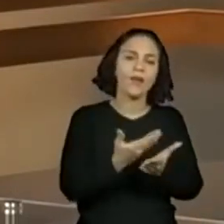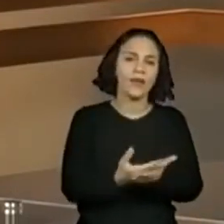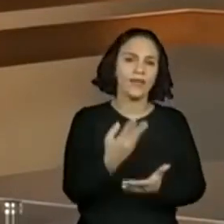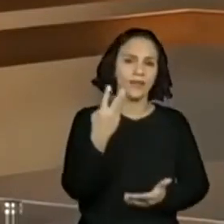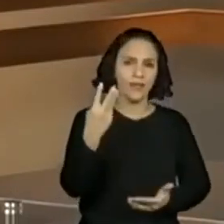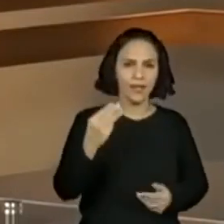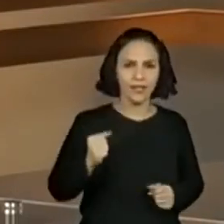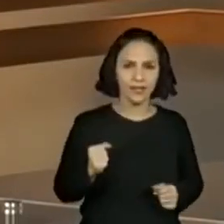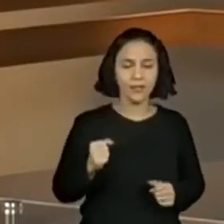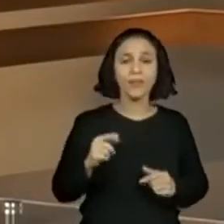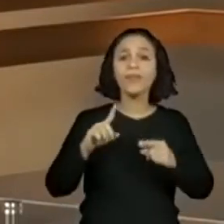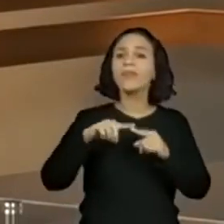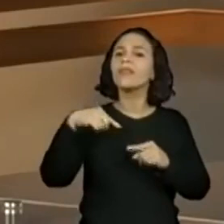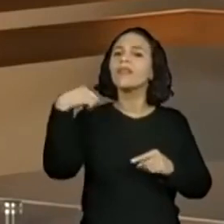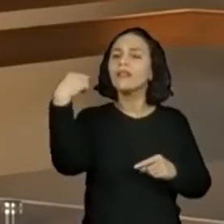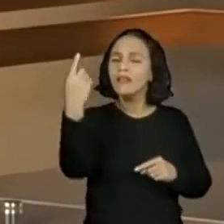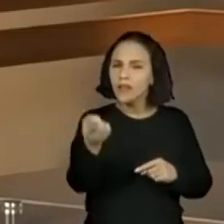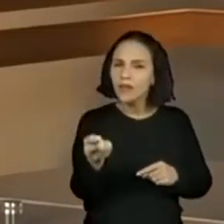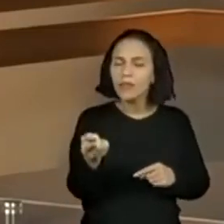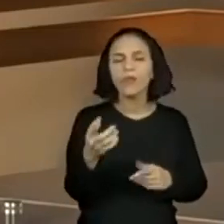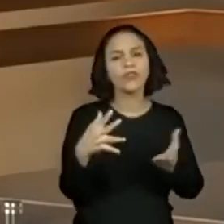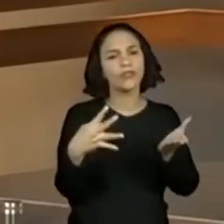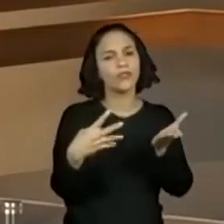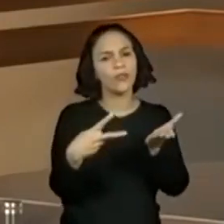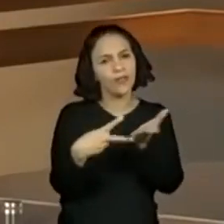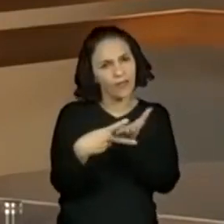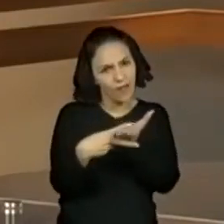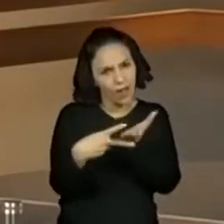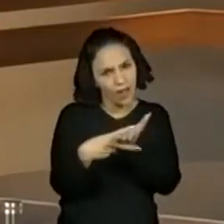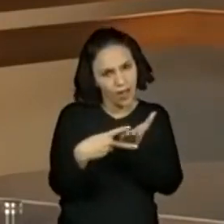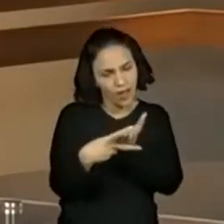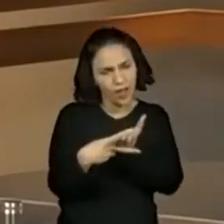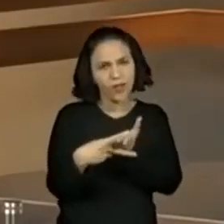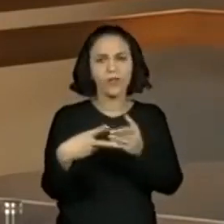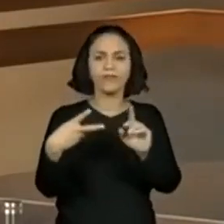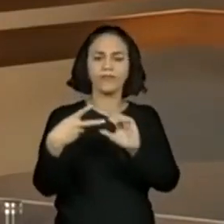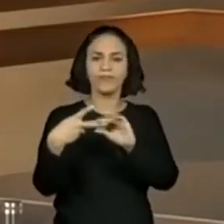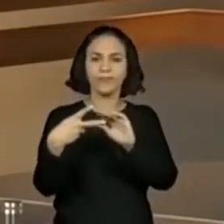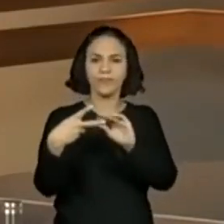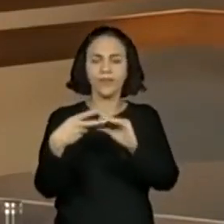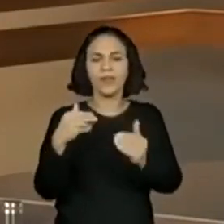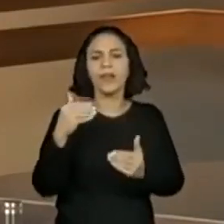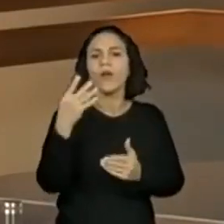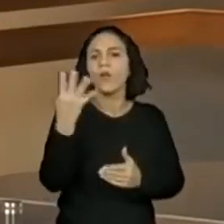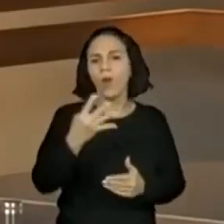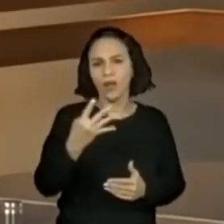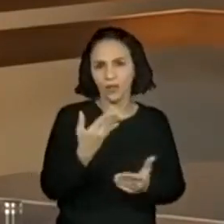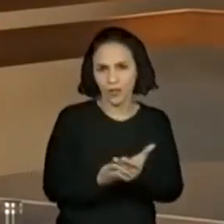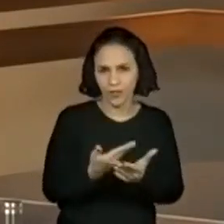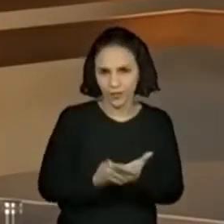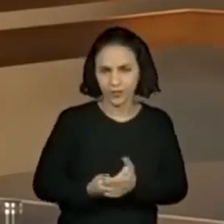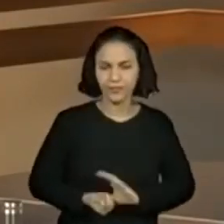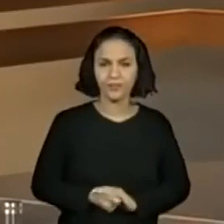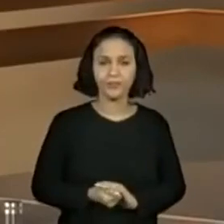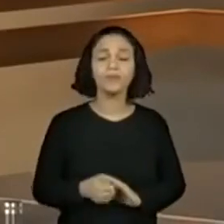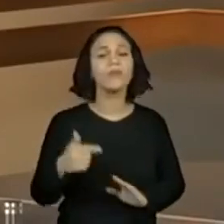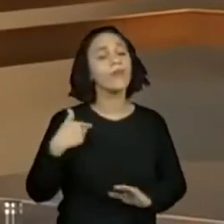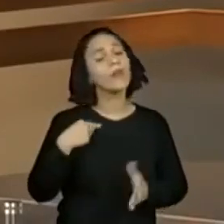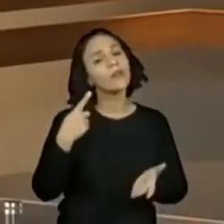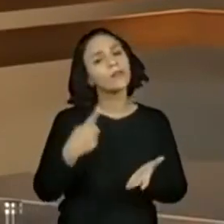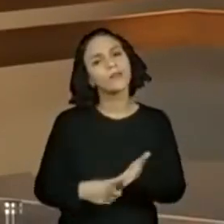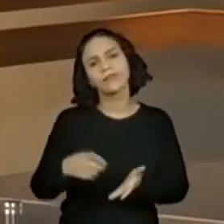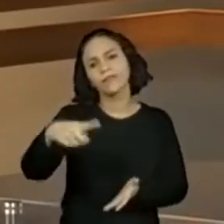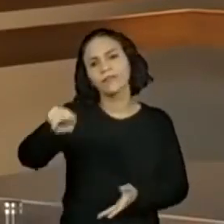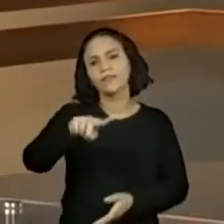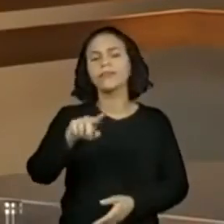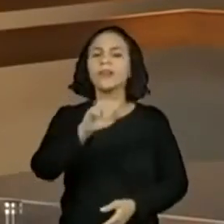Certo? Depois vai dar lá os seus 5 minutinhos e aí a gente volta com a sequência 4. Quero, principalmente, contar com vocês,